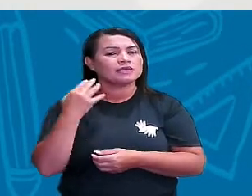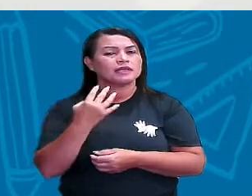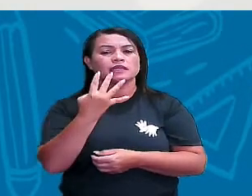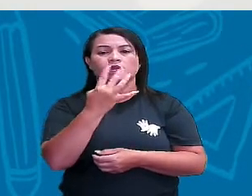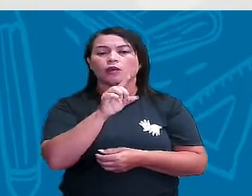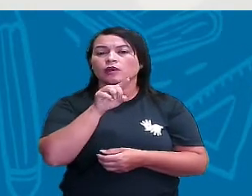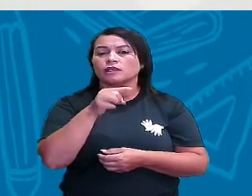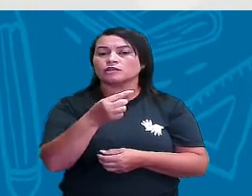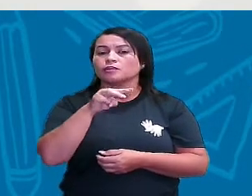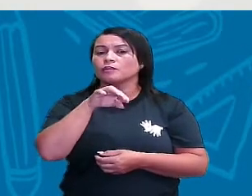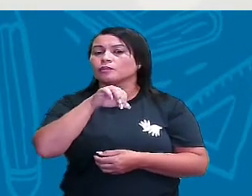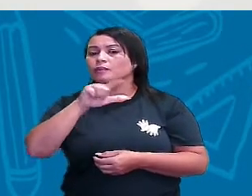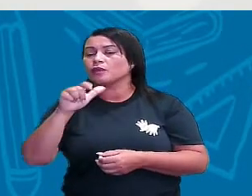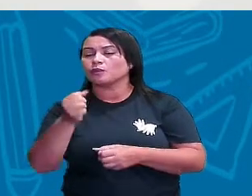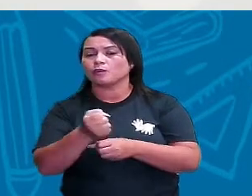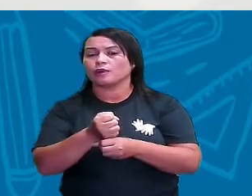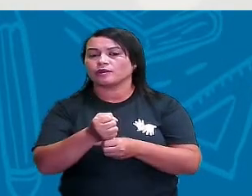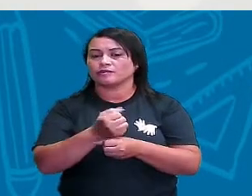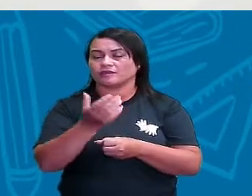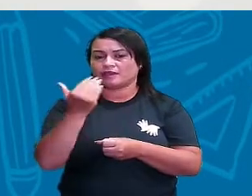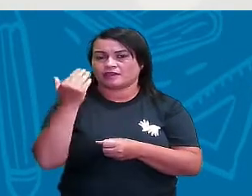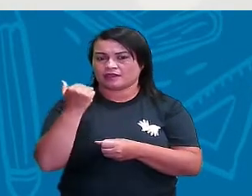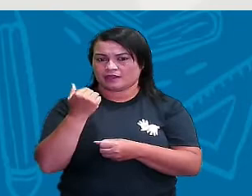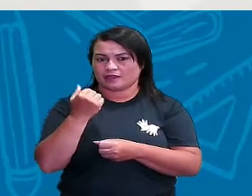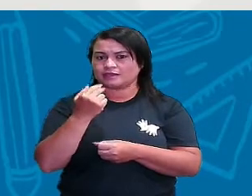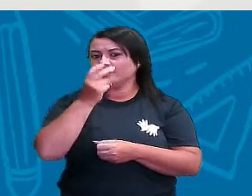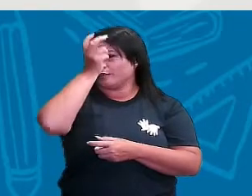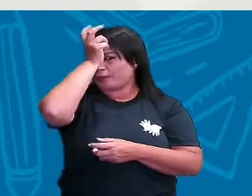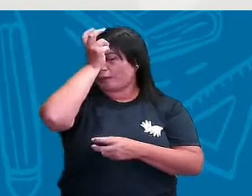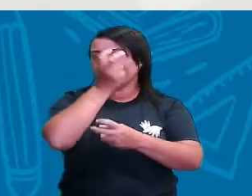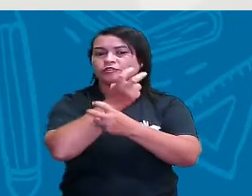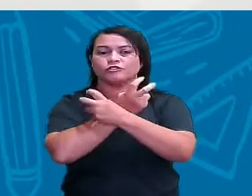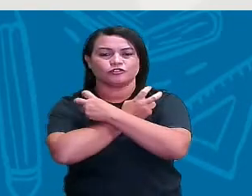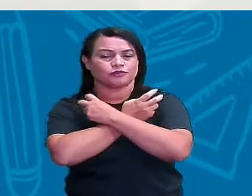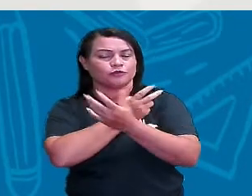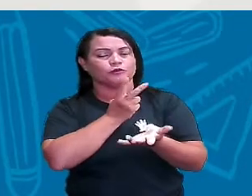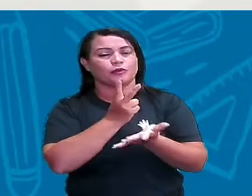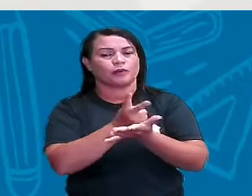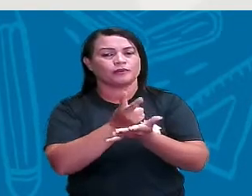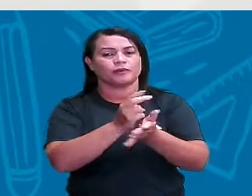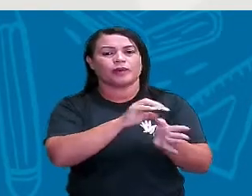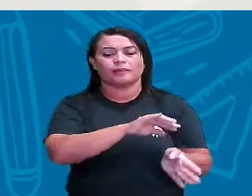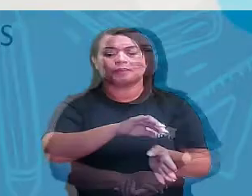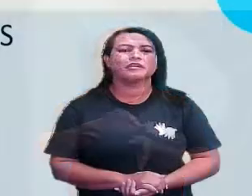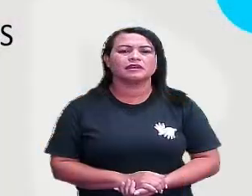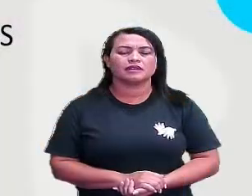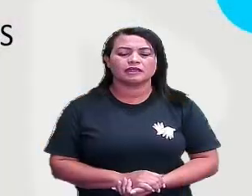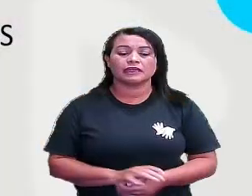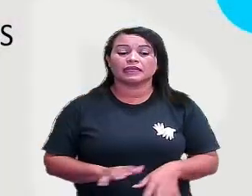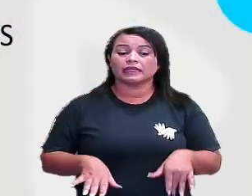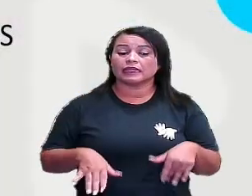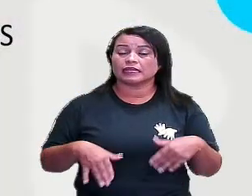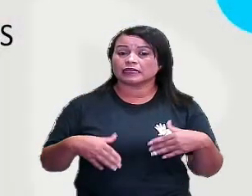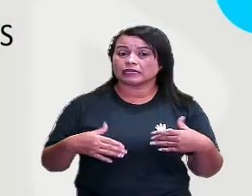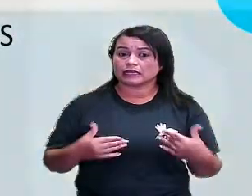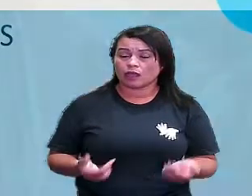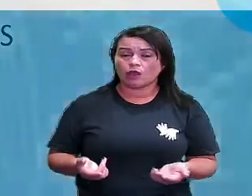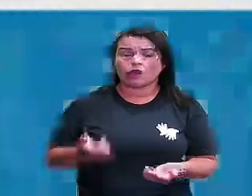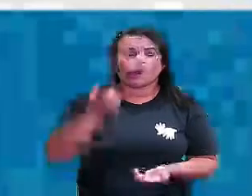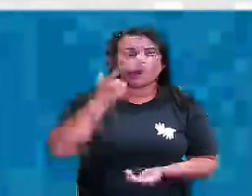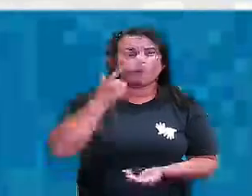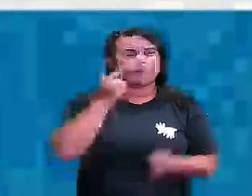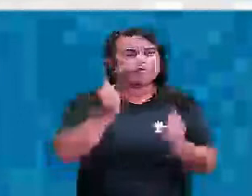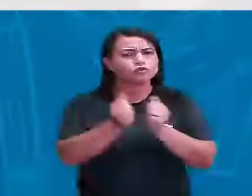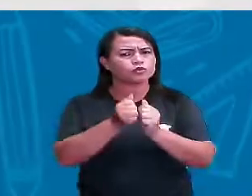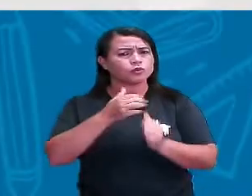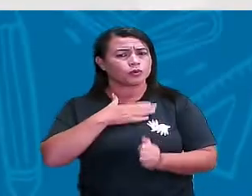4 mil anos atrás, tá certo? Então, vamos continuar. Então, gente, acompanha comigo